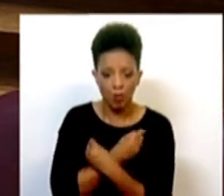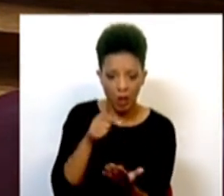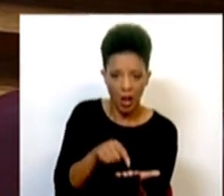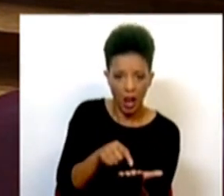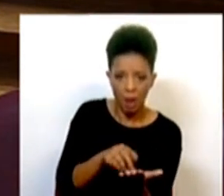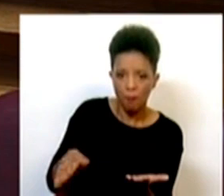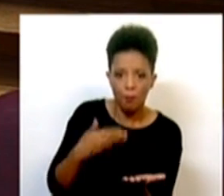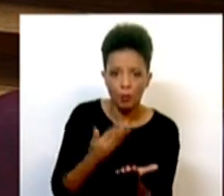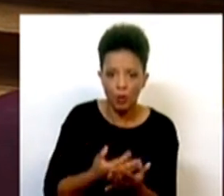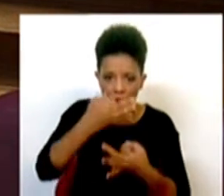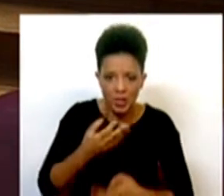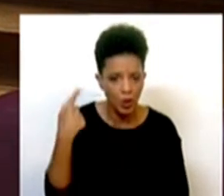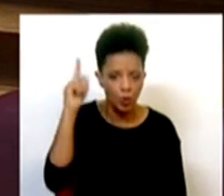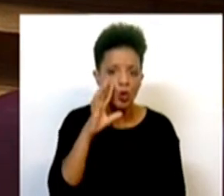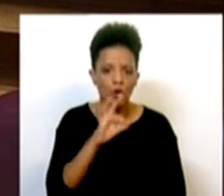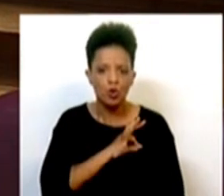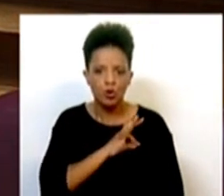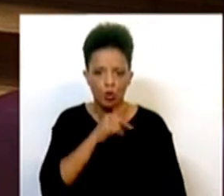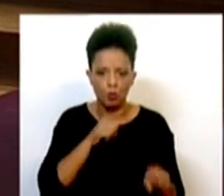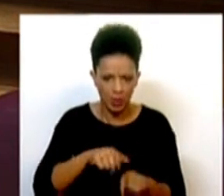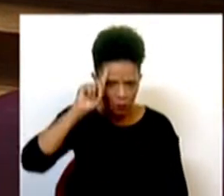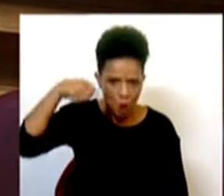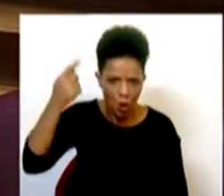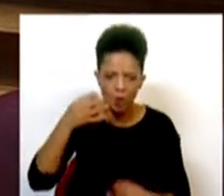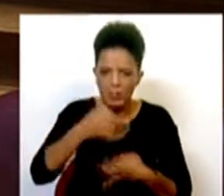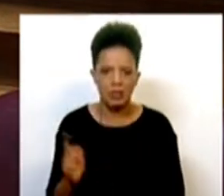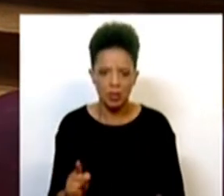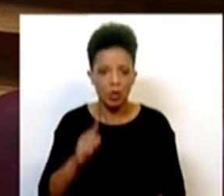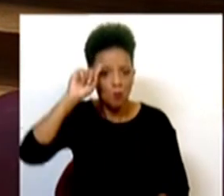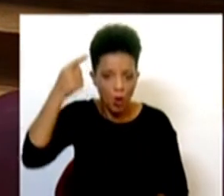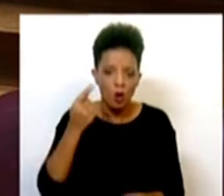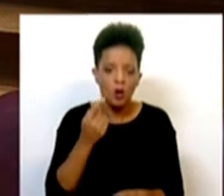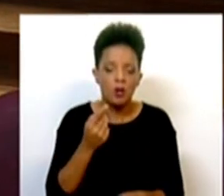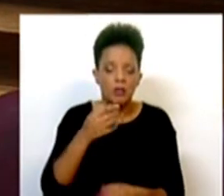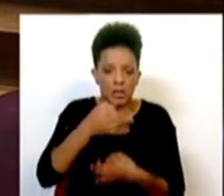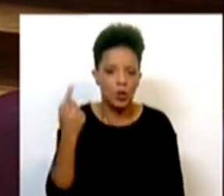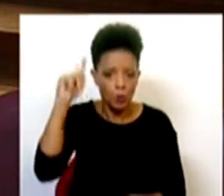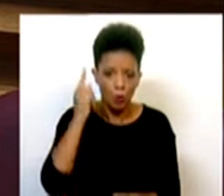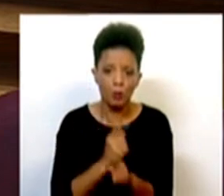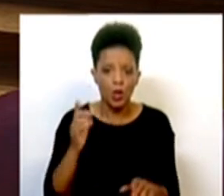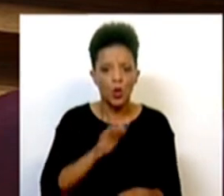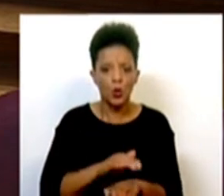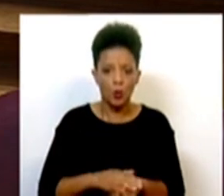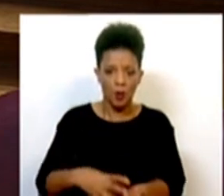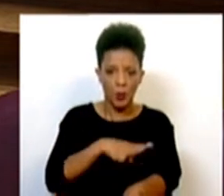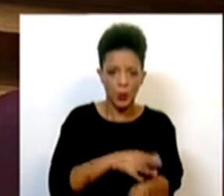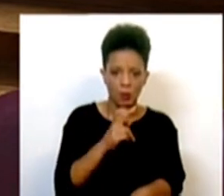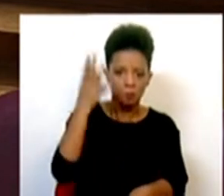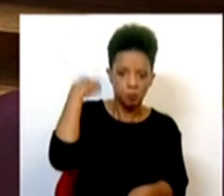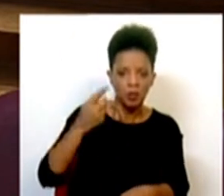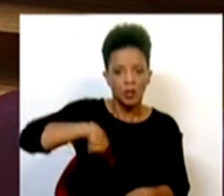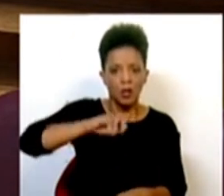apresenta não é uma proposta séria e o Sr. Deputado sabe que não é uma proposta séria. Tanto sabe que não é uma proposta séria, que na legislatura anterior